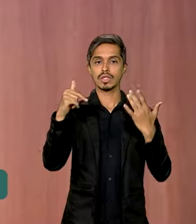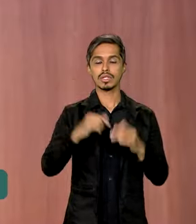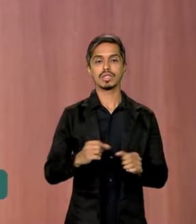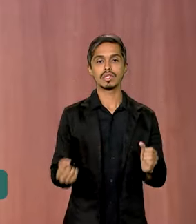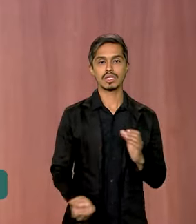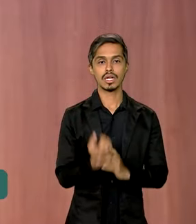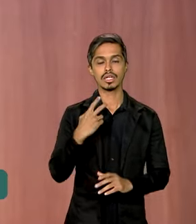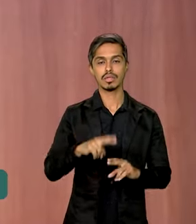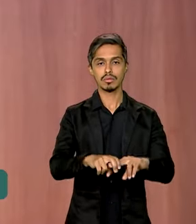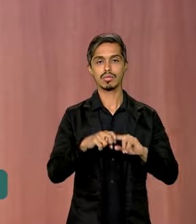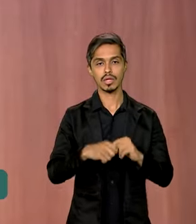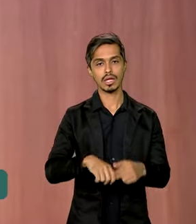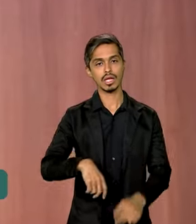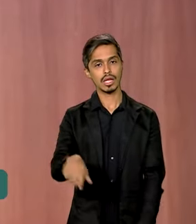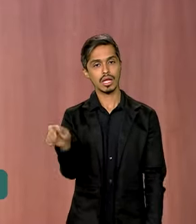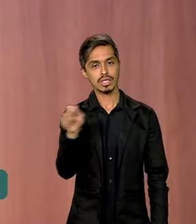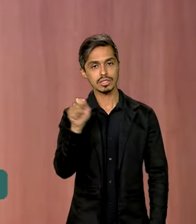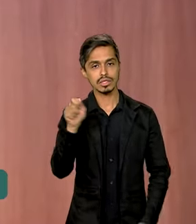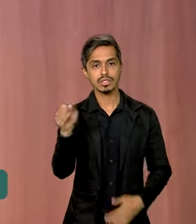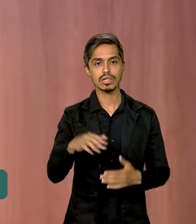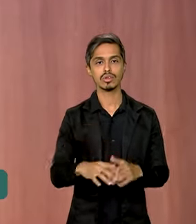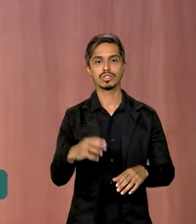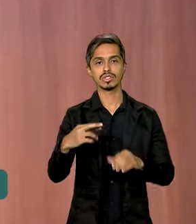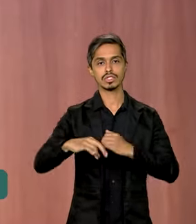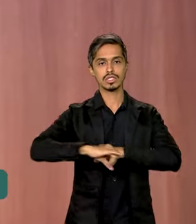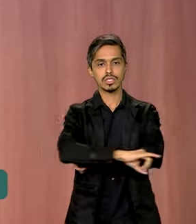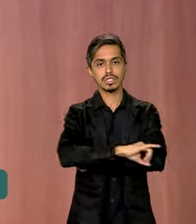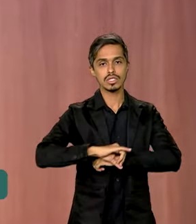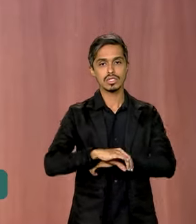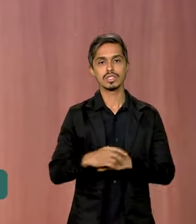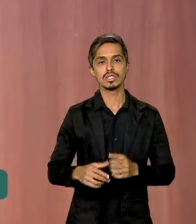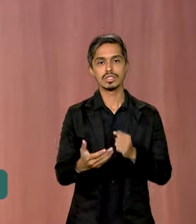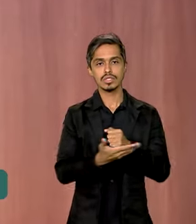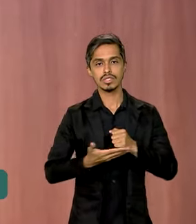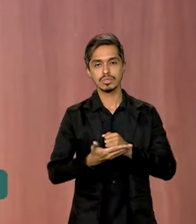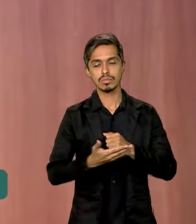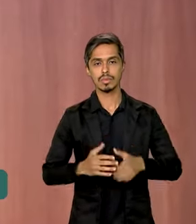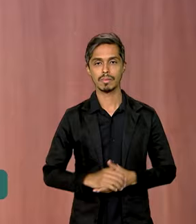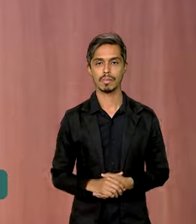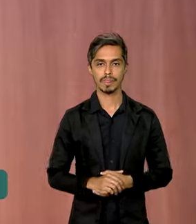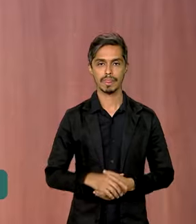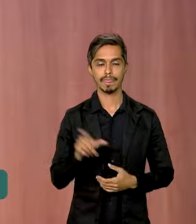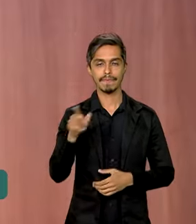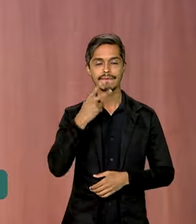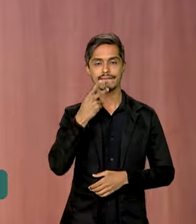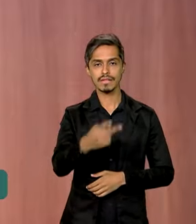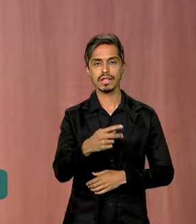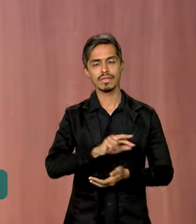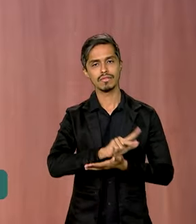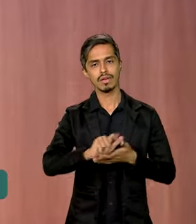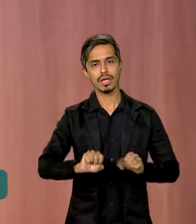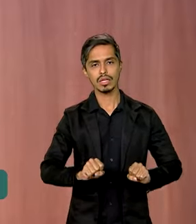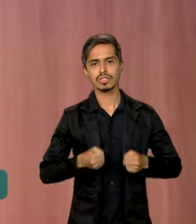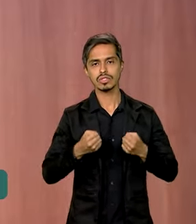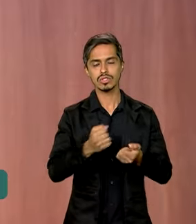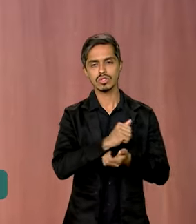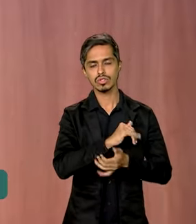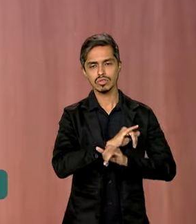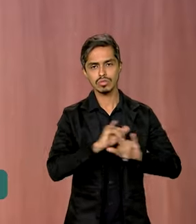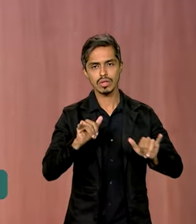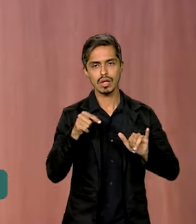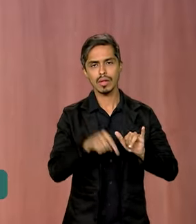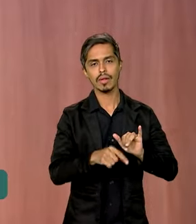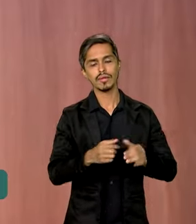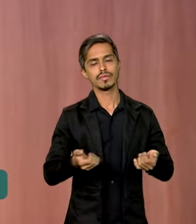Associação Brasileira de Infraestrutura e Indústrias de Base. Lá, ele citou uma série de medidas anunciadas para o